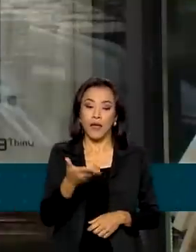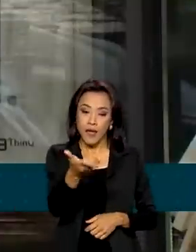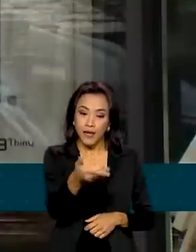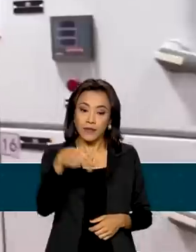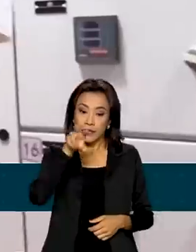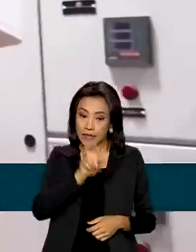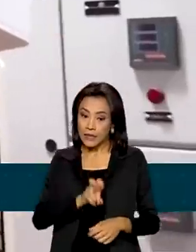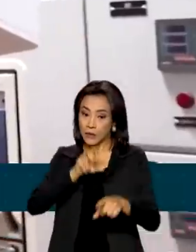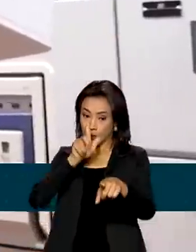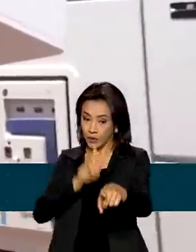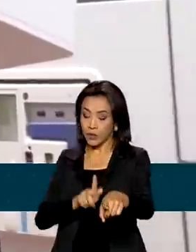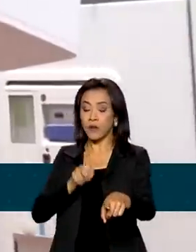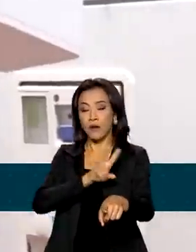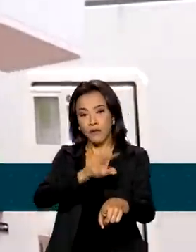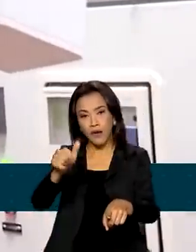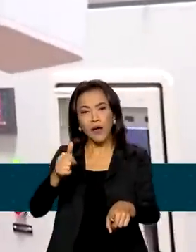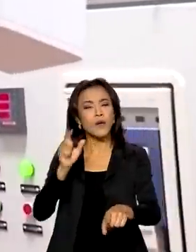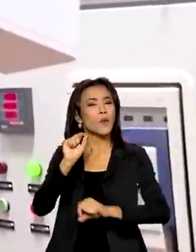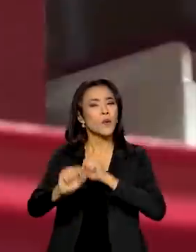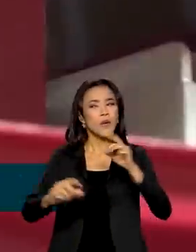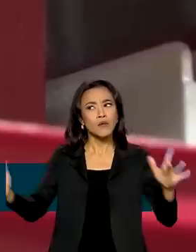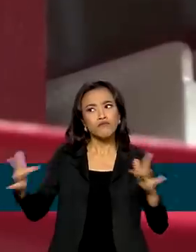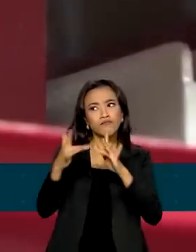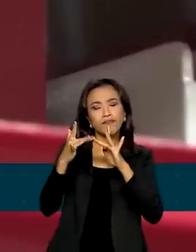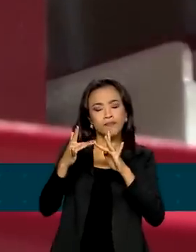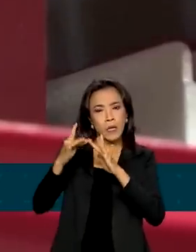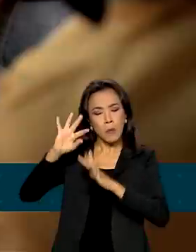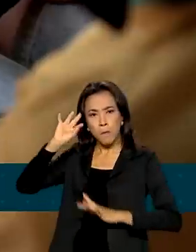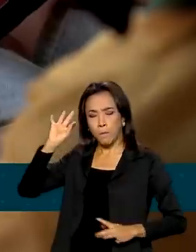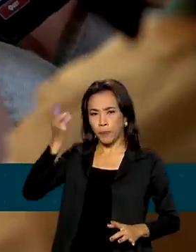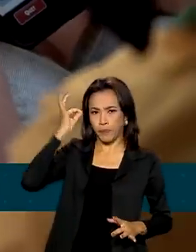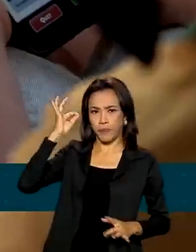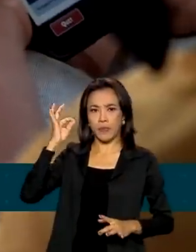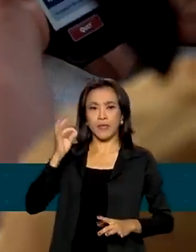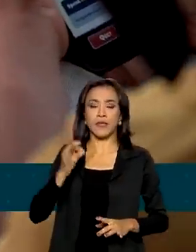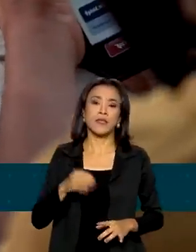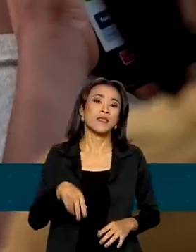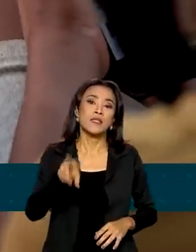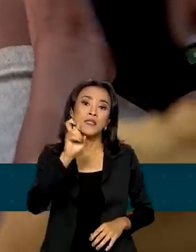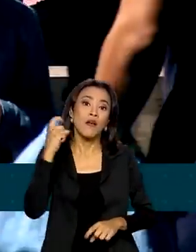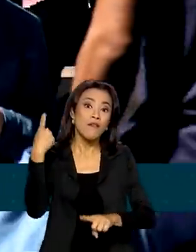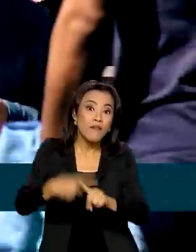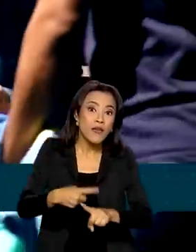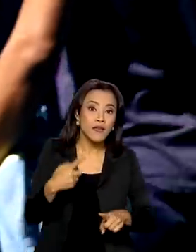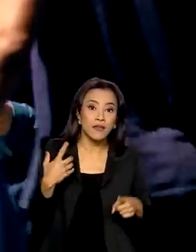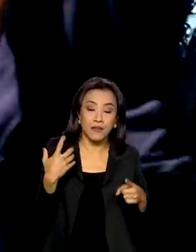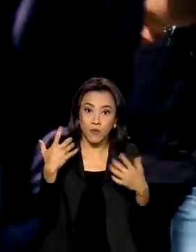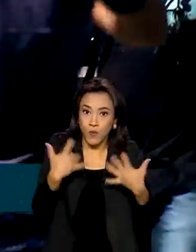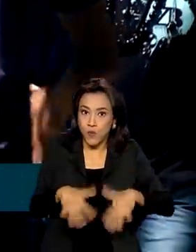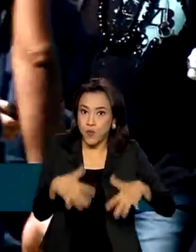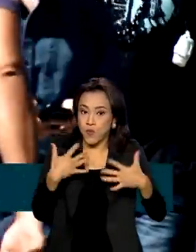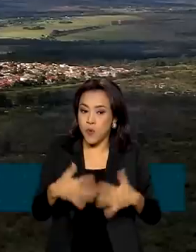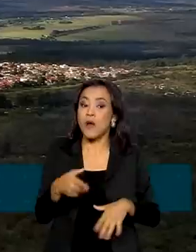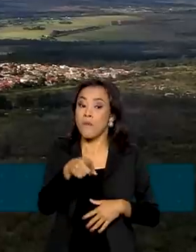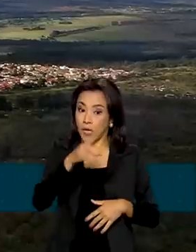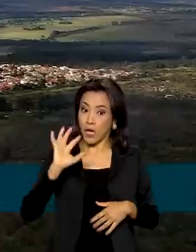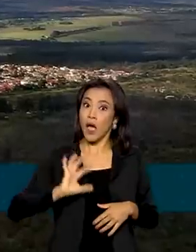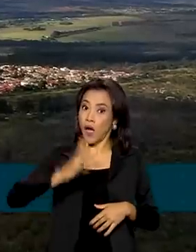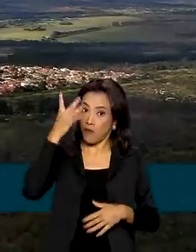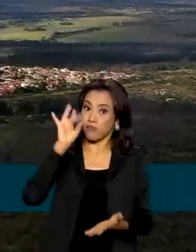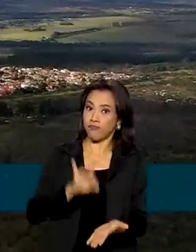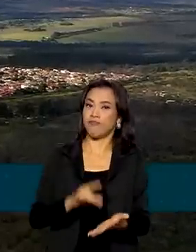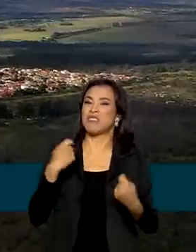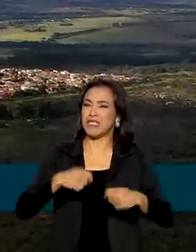o 5G, vai permitir conexões 100 vezes mais rápidas que o modelo anterior. Mas para que se torne uma realidade, é preciso